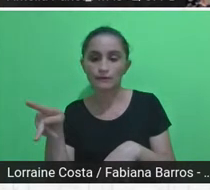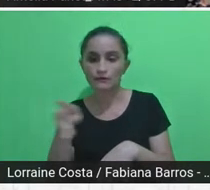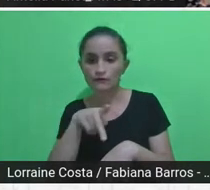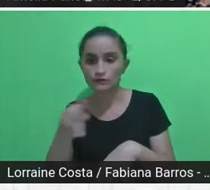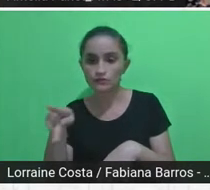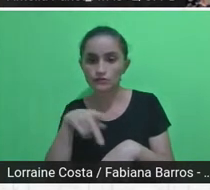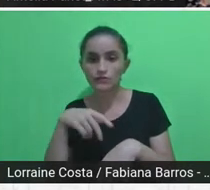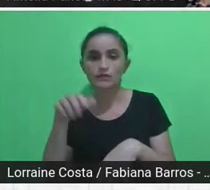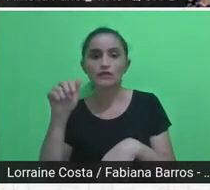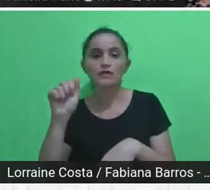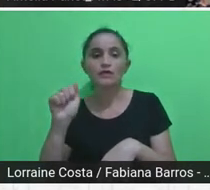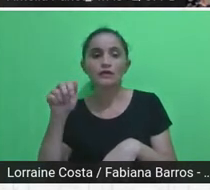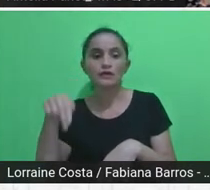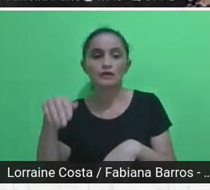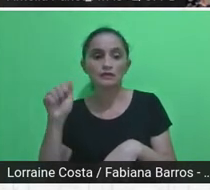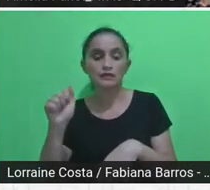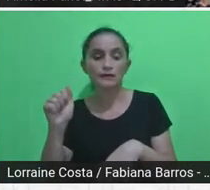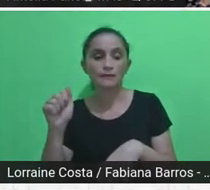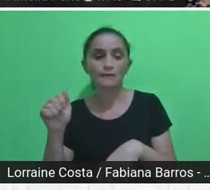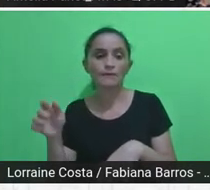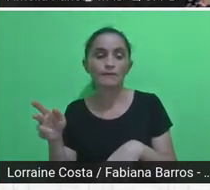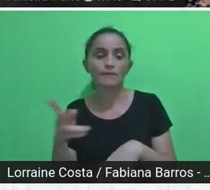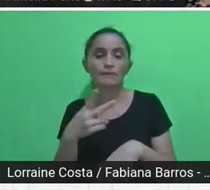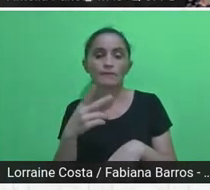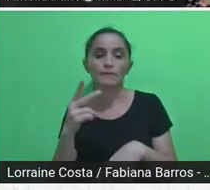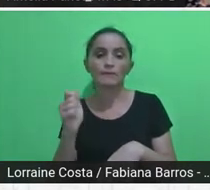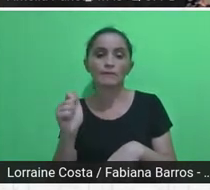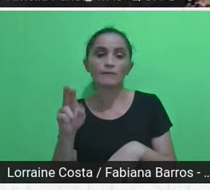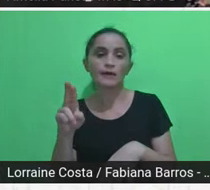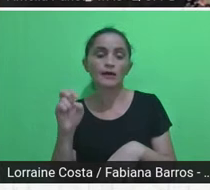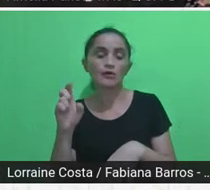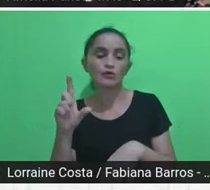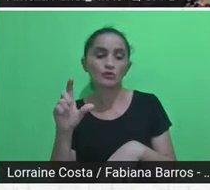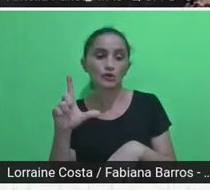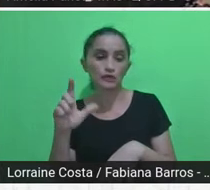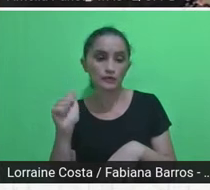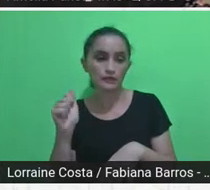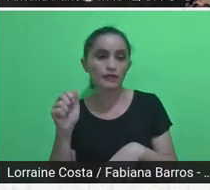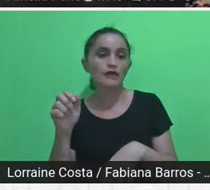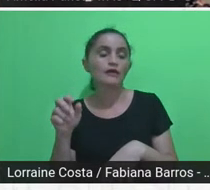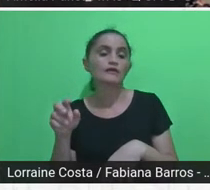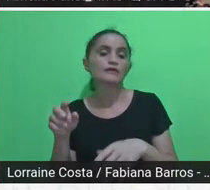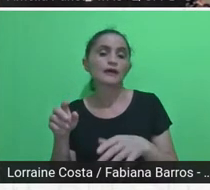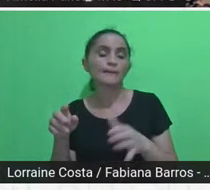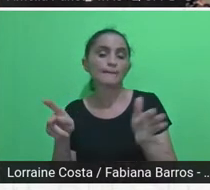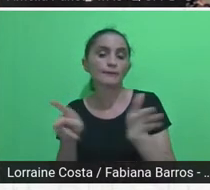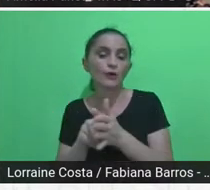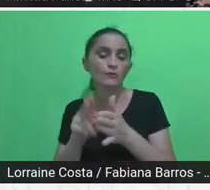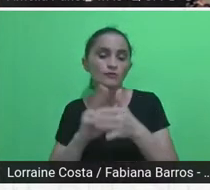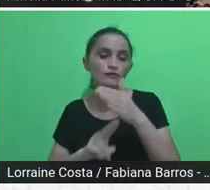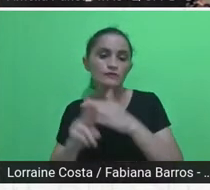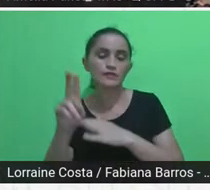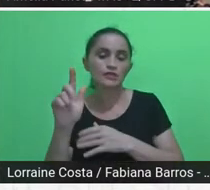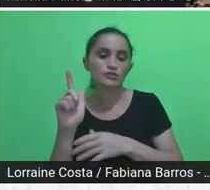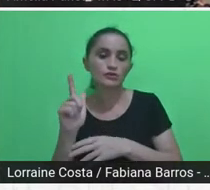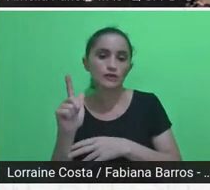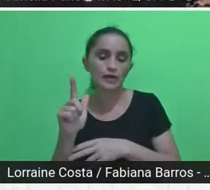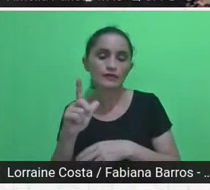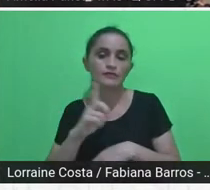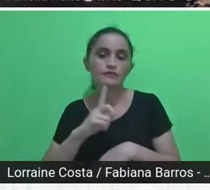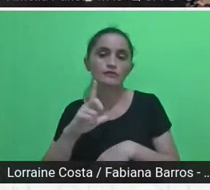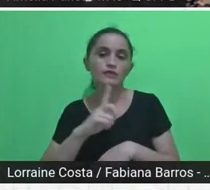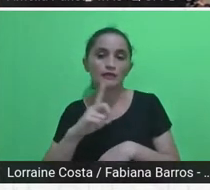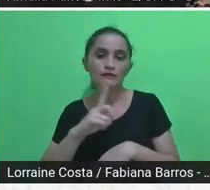UFMG, que deu uma contribuição maravilhosa. Essa aproximação com a UFMG, ela teve toda uma participação,